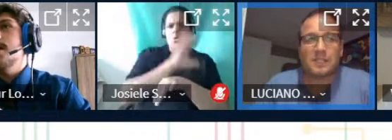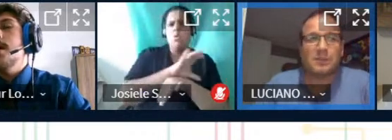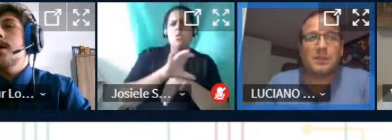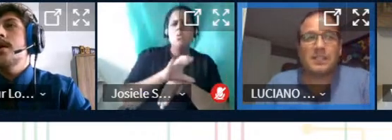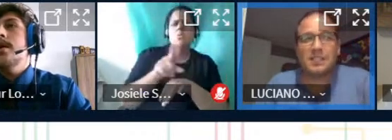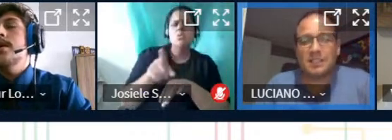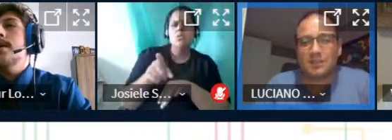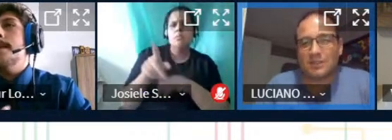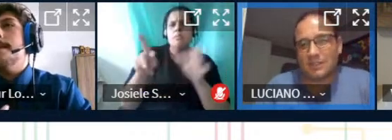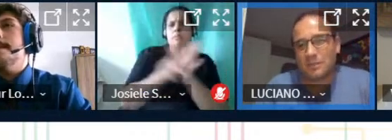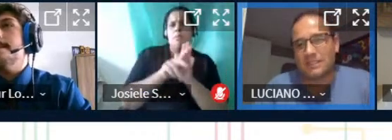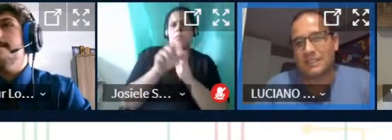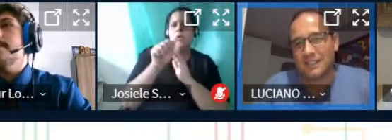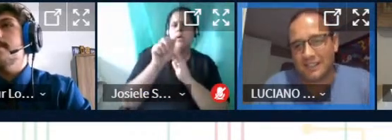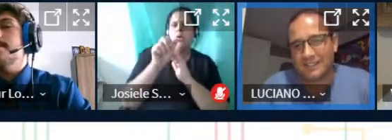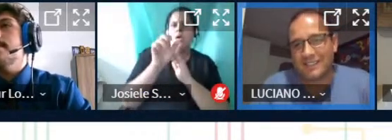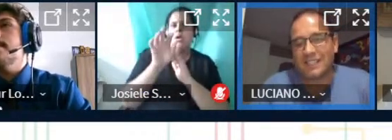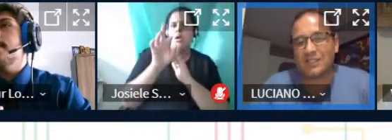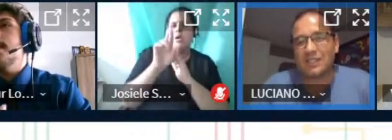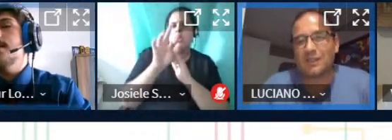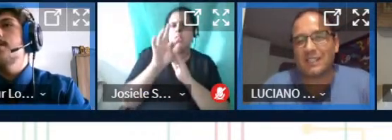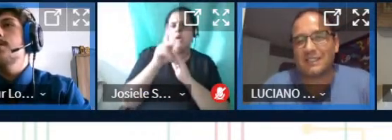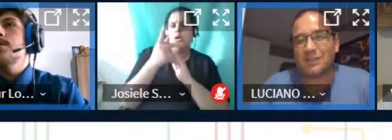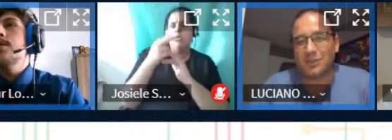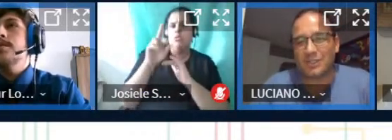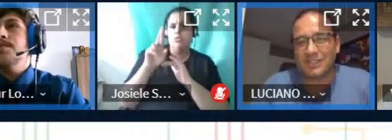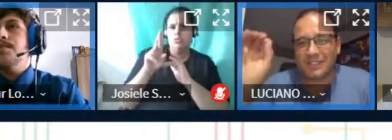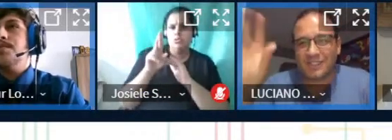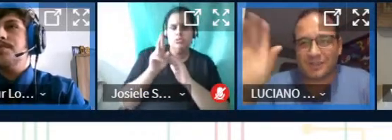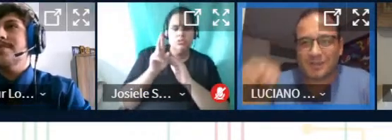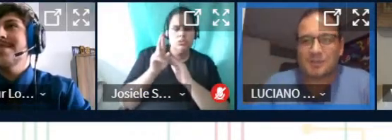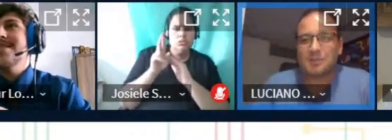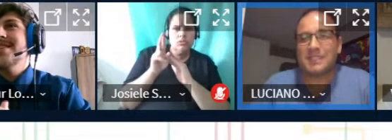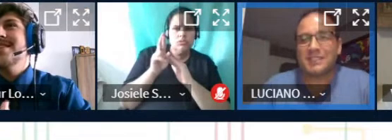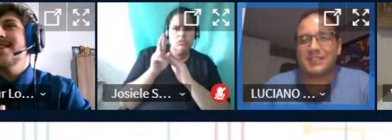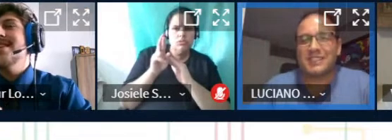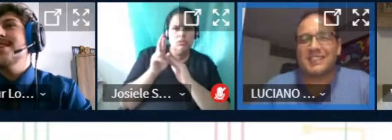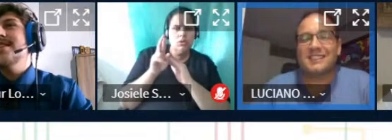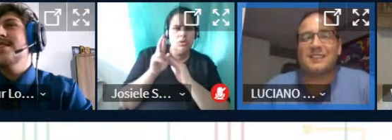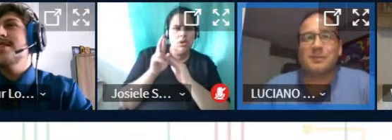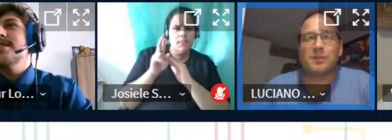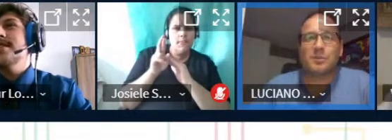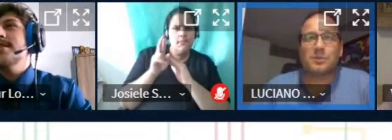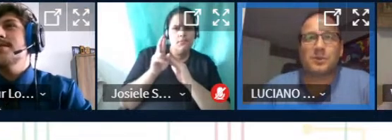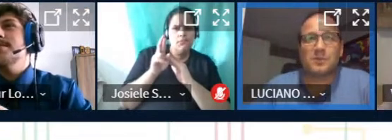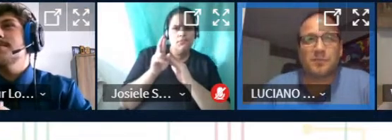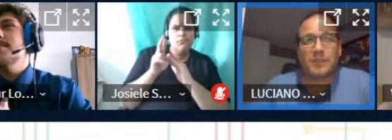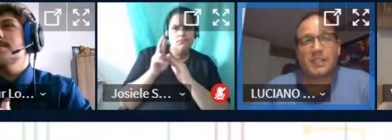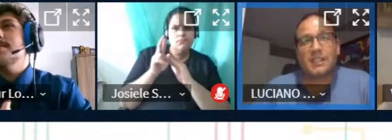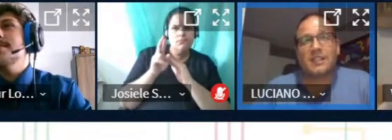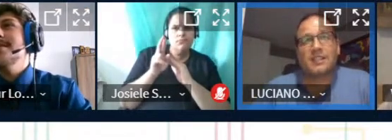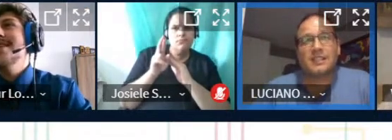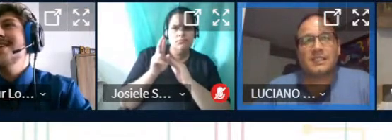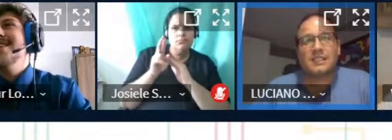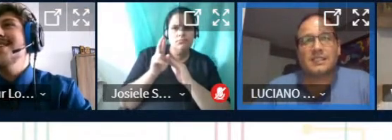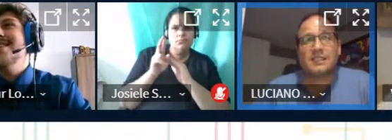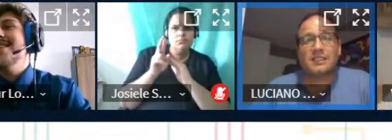peguei bem aqui na introdução mas acredito que a Vanessa deu um toquezinho ali uma pitadinha ali mas ficou muito bom